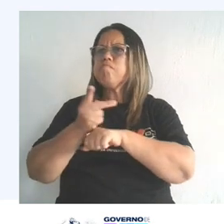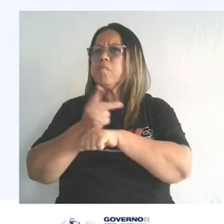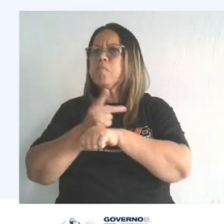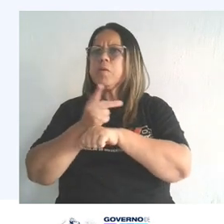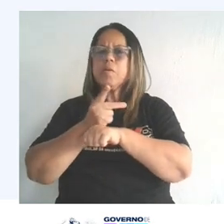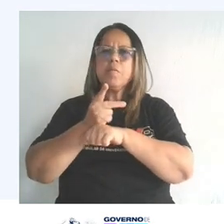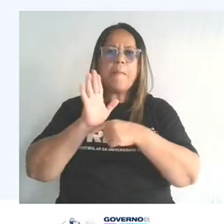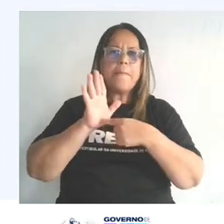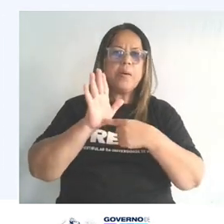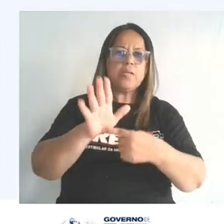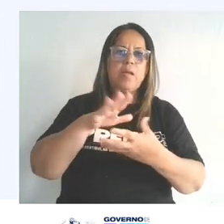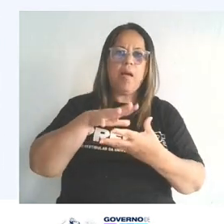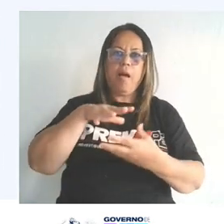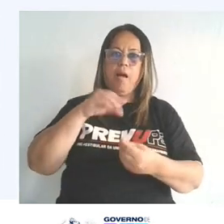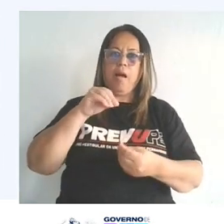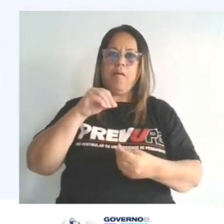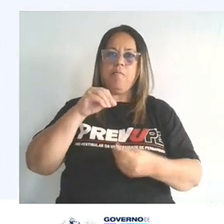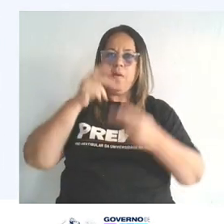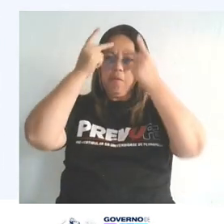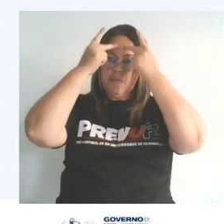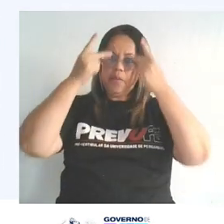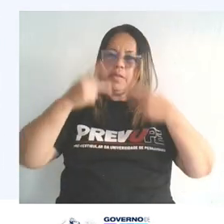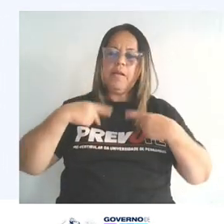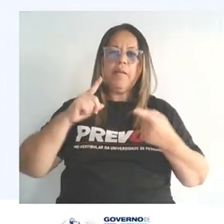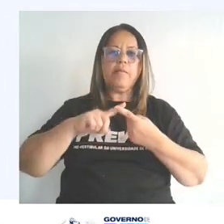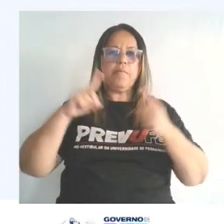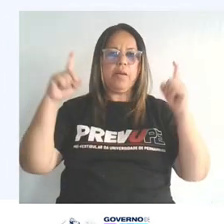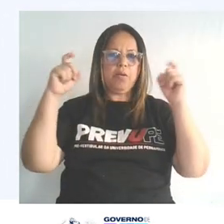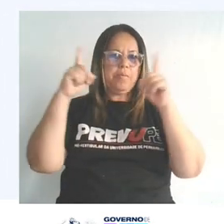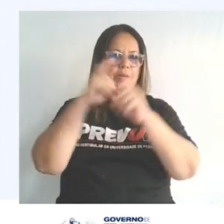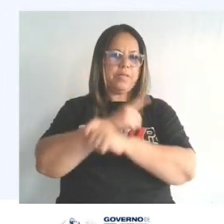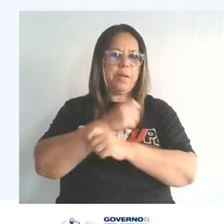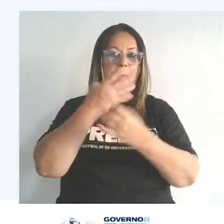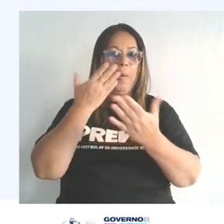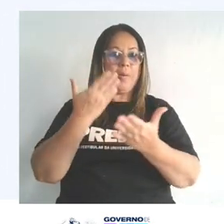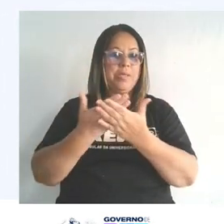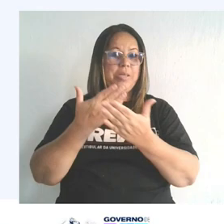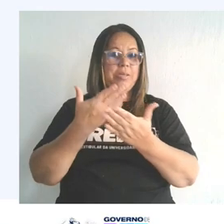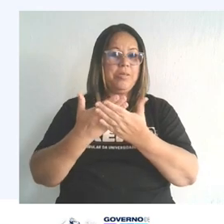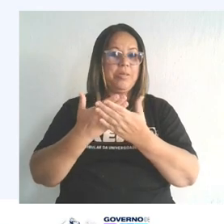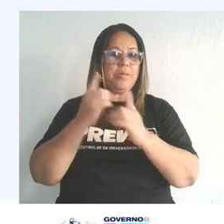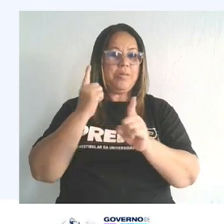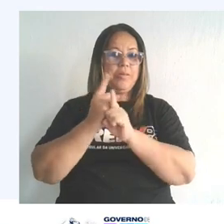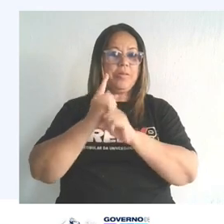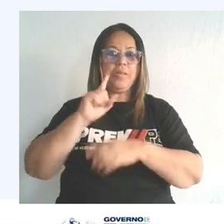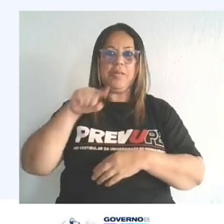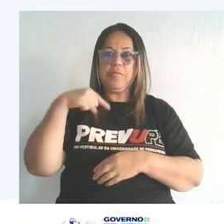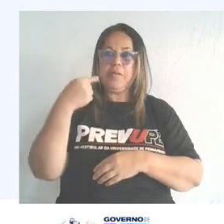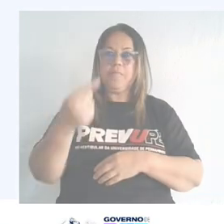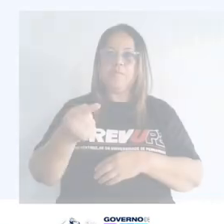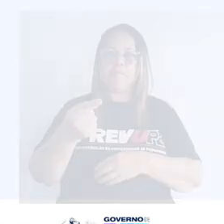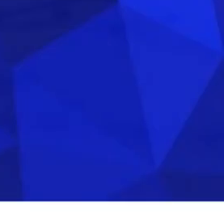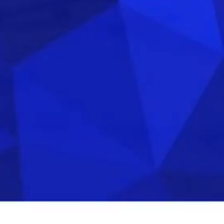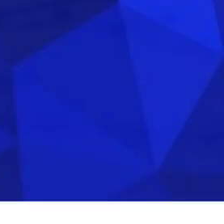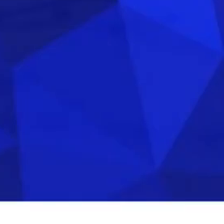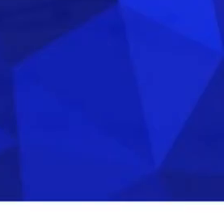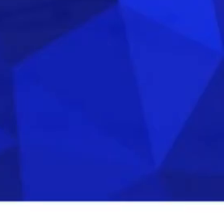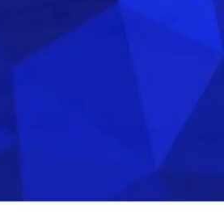humana em suas complexidades. Boos estudos e até o nosso próximo encontro.